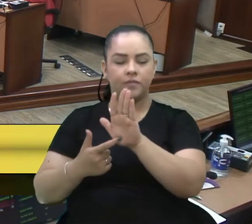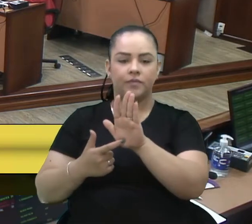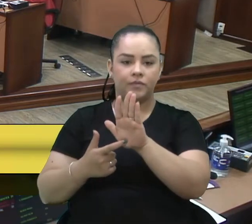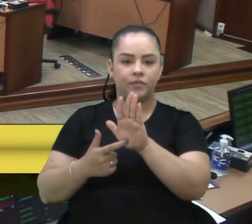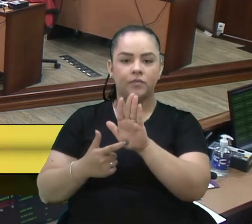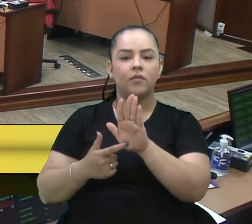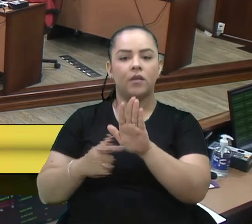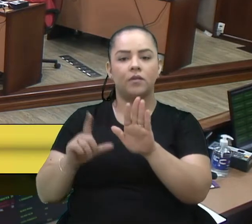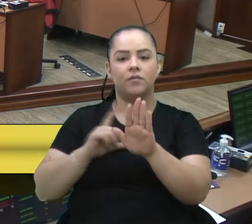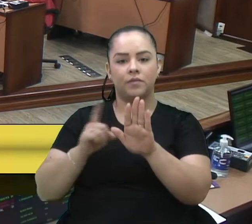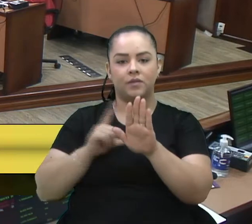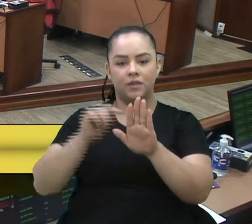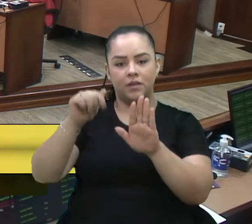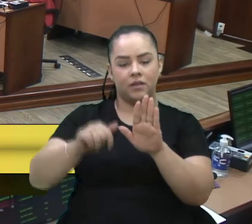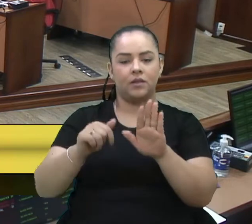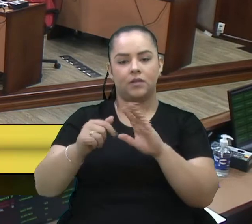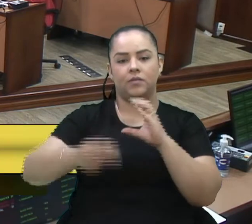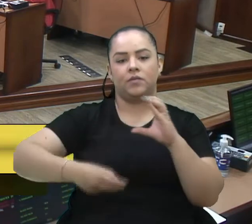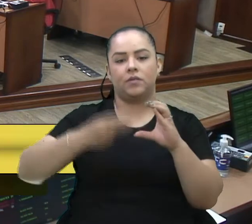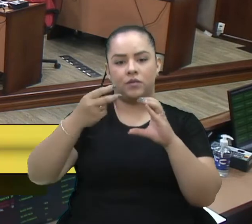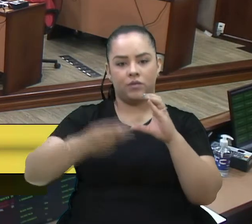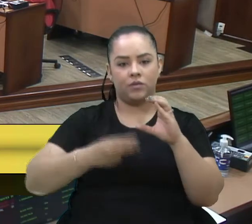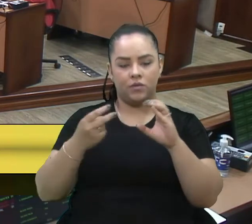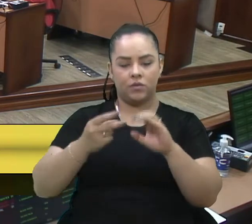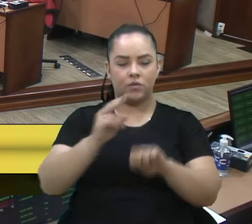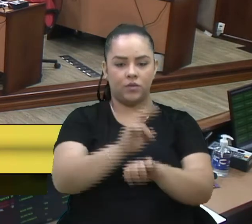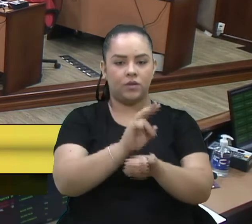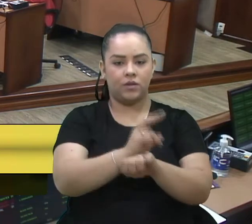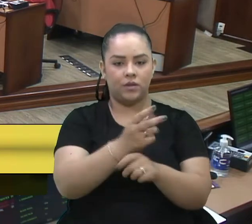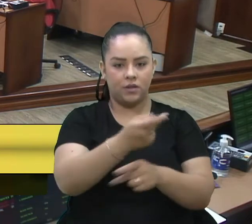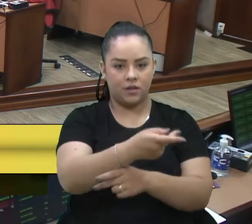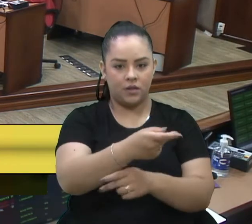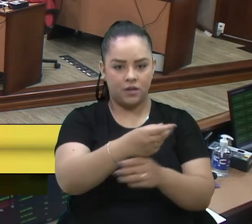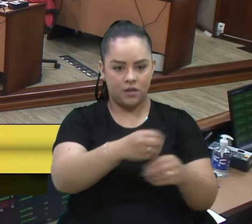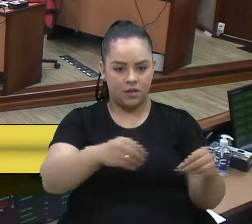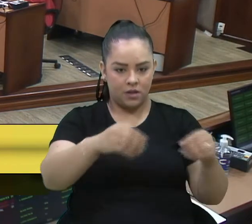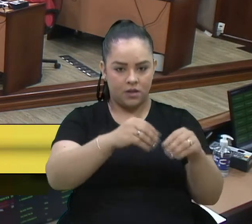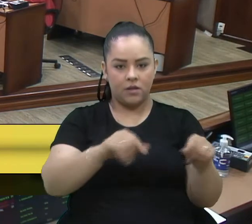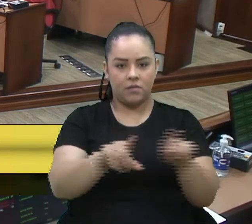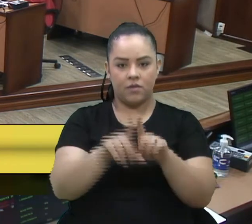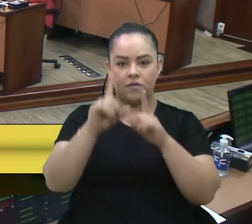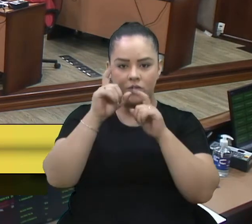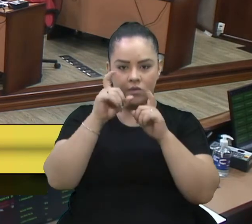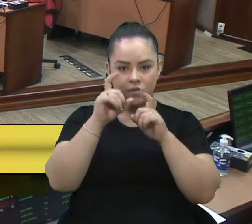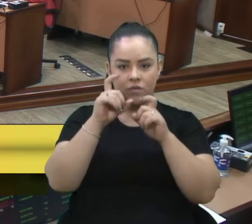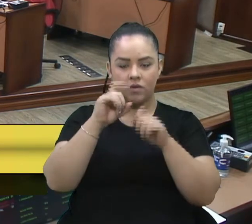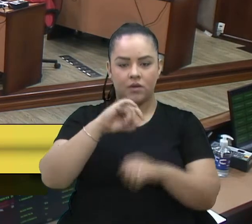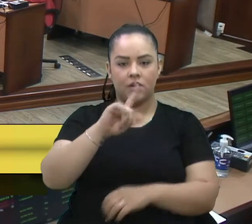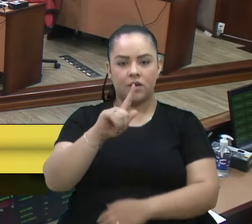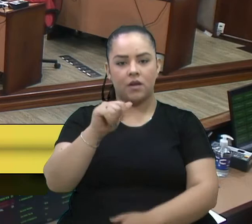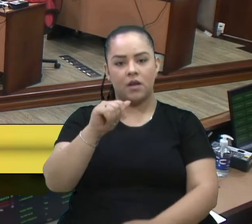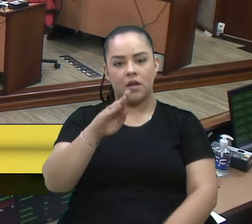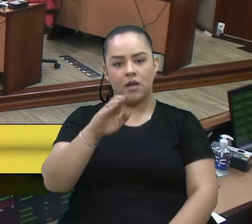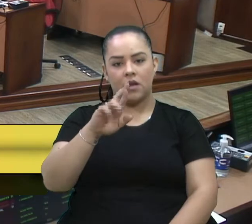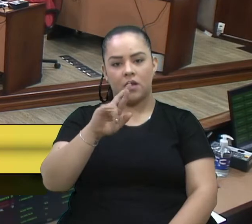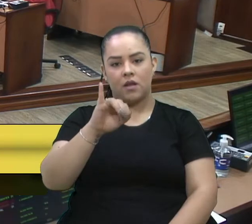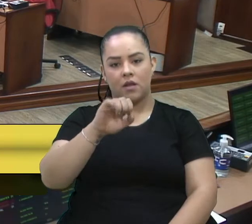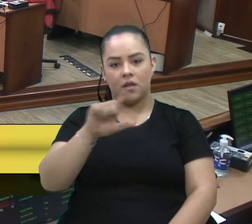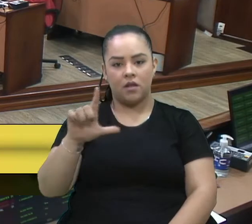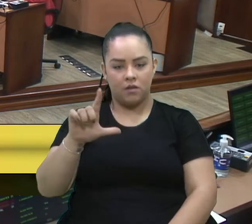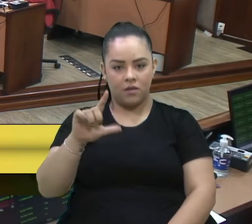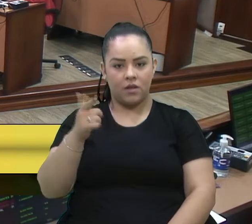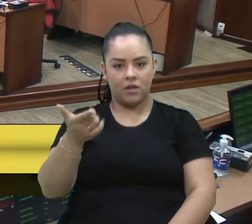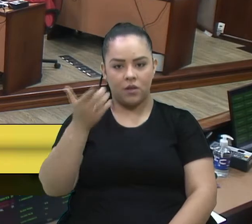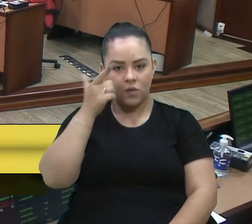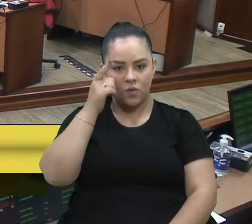exposta na Câmara de Vereadores, mas também cumprimentar em especial o fotógrafo Gabriel Lain, que conseguiu